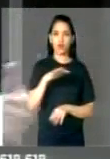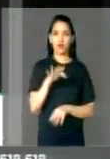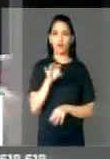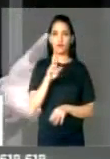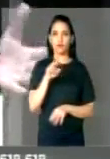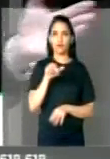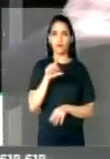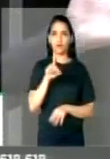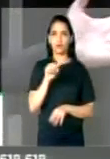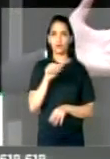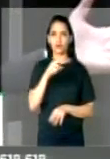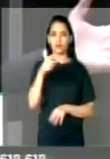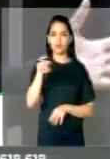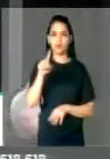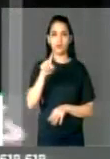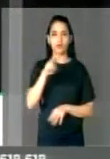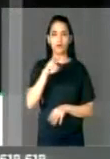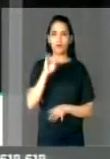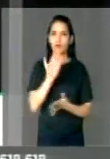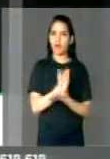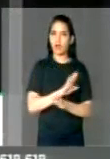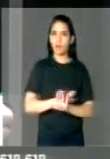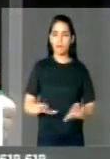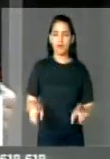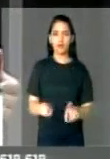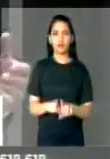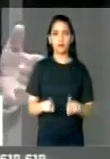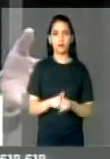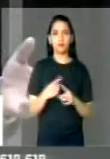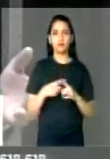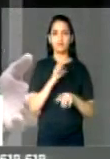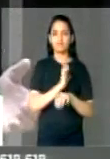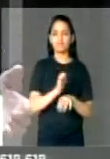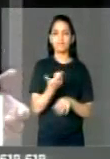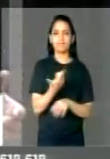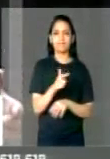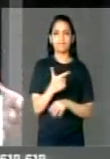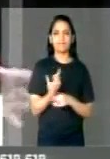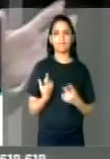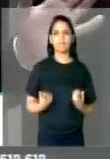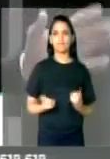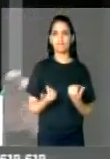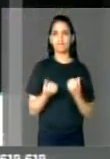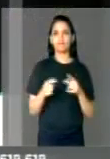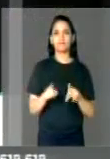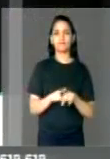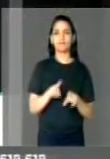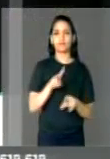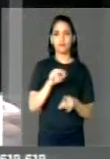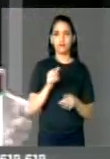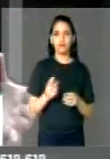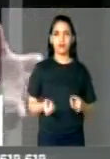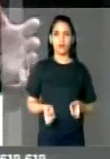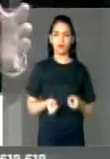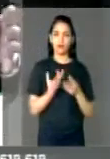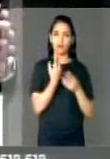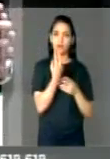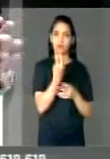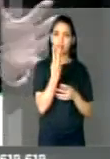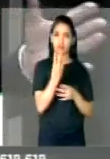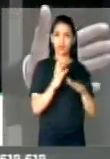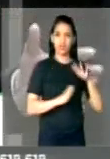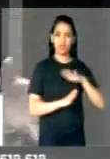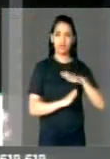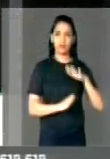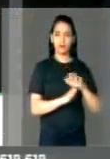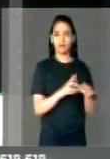porque o estado não tem como manter mais isso e, ao mesmo tempo, vai ser privatizado as três empresas. O